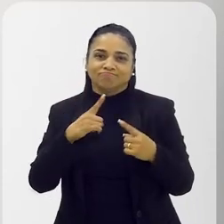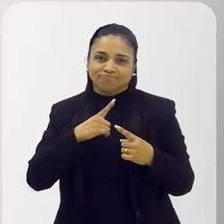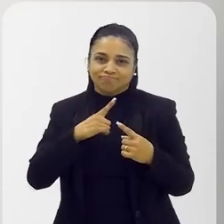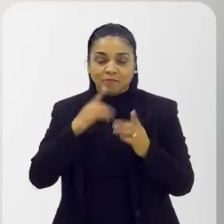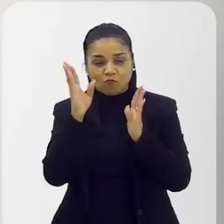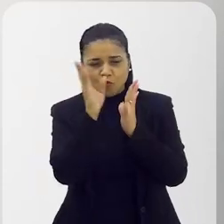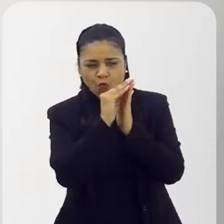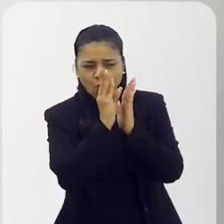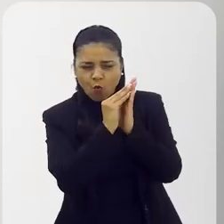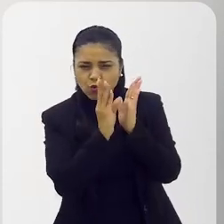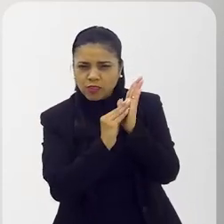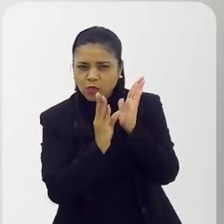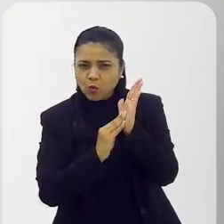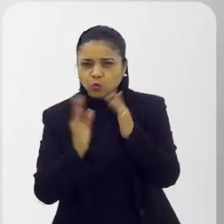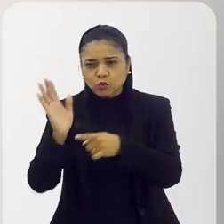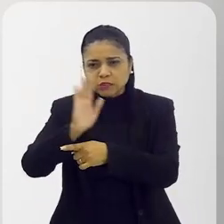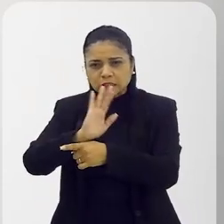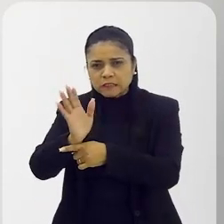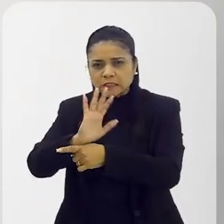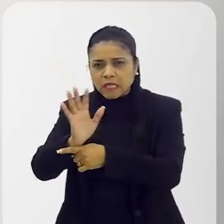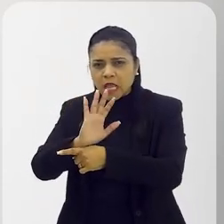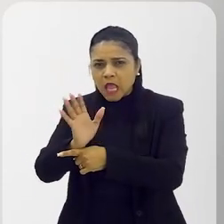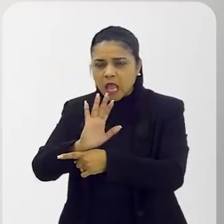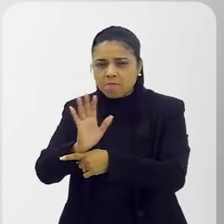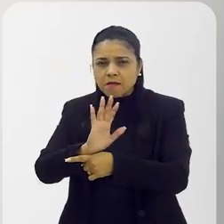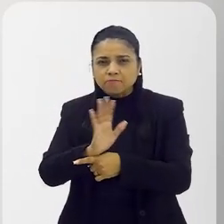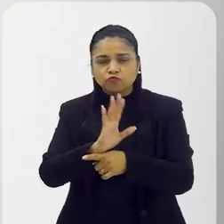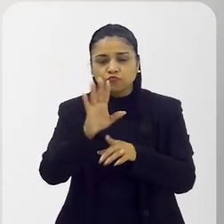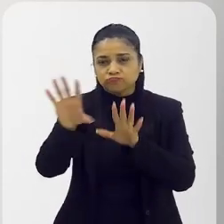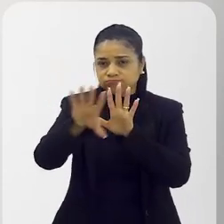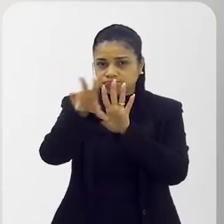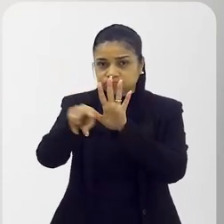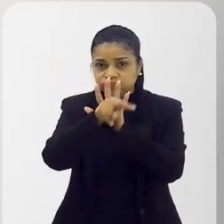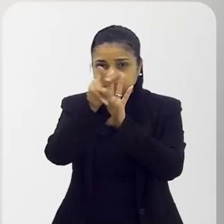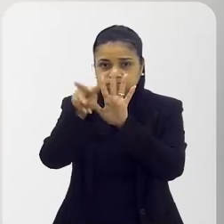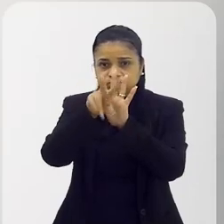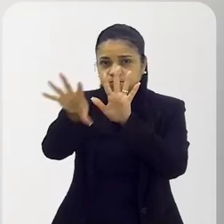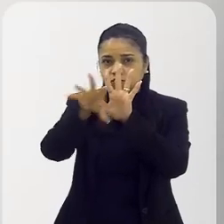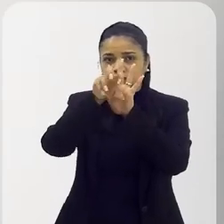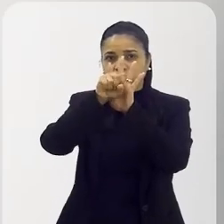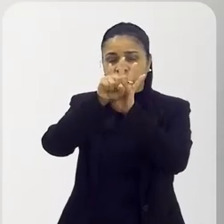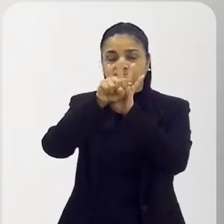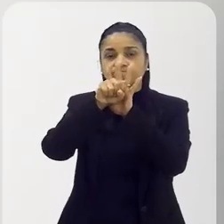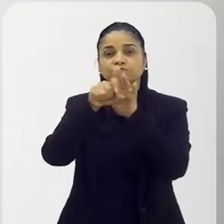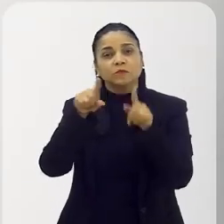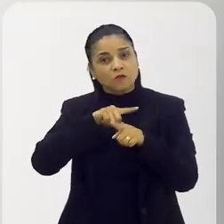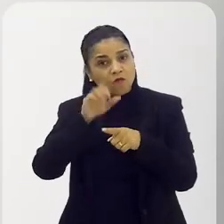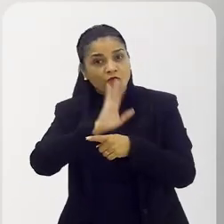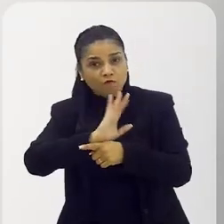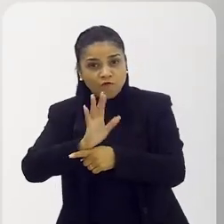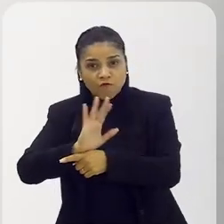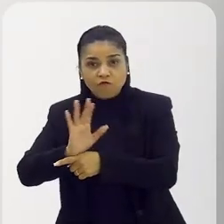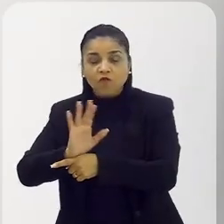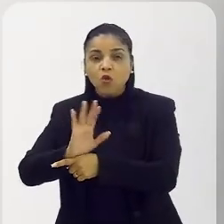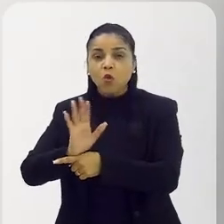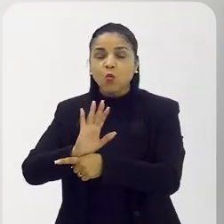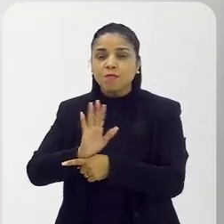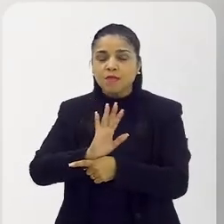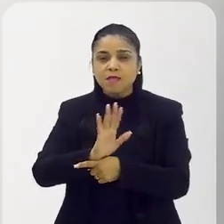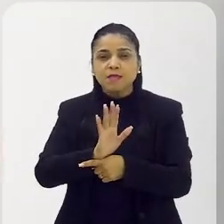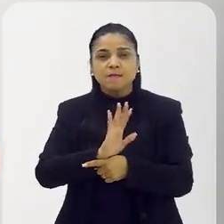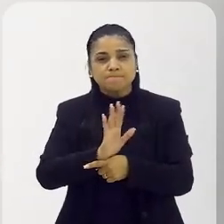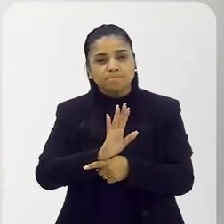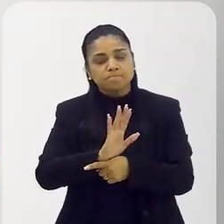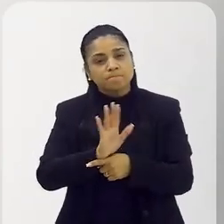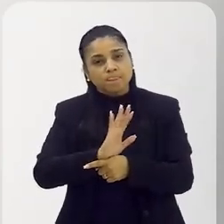você tem que ter de conteúdo para essa gente toda no audiovisual. Sim. E os filmes também, eles perdem um pouco. Às vezes,